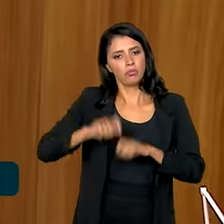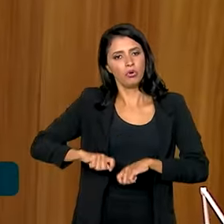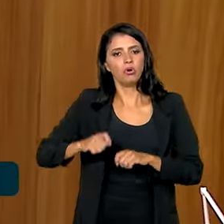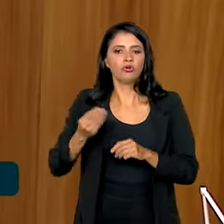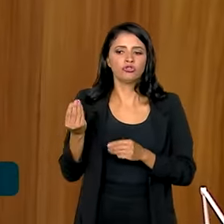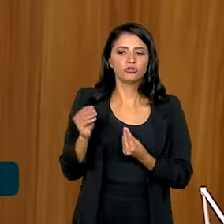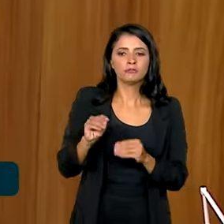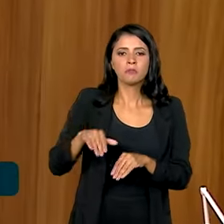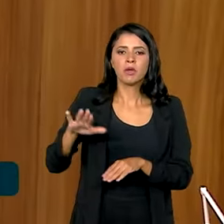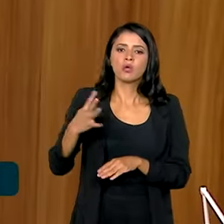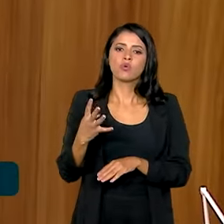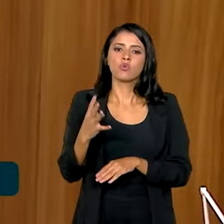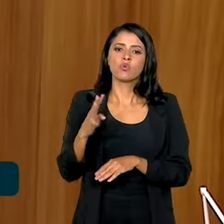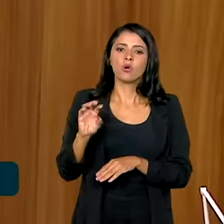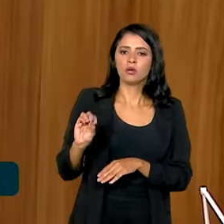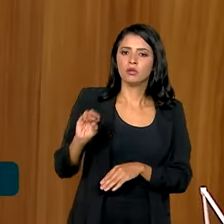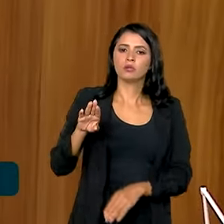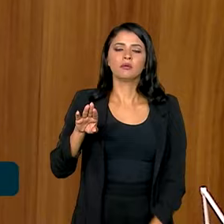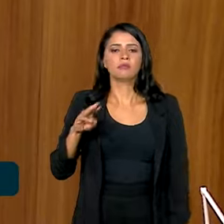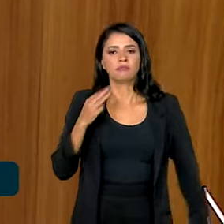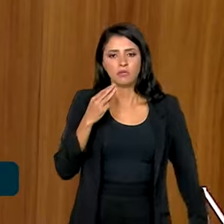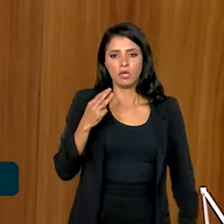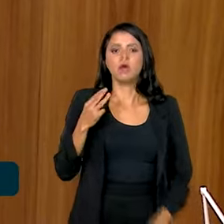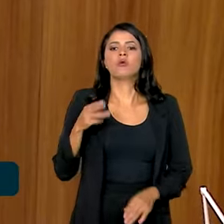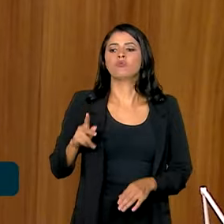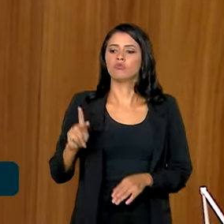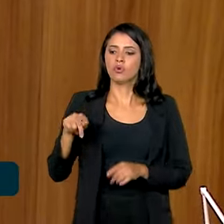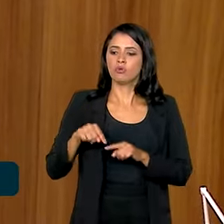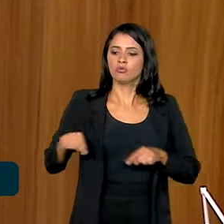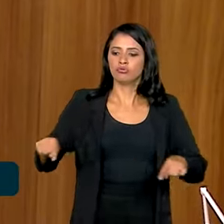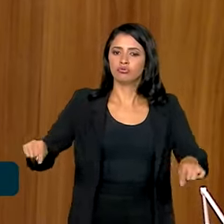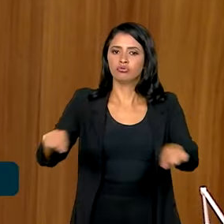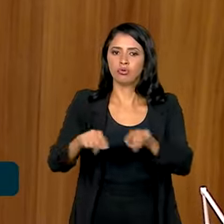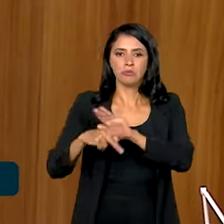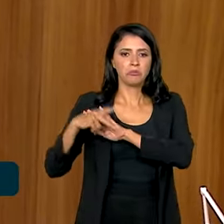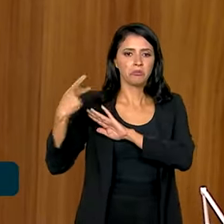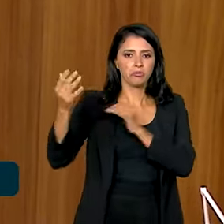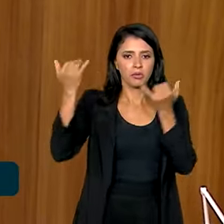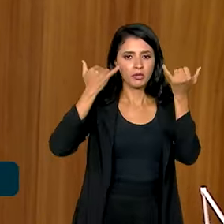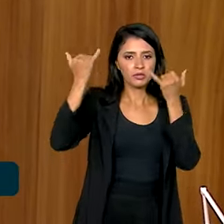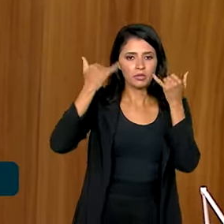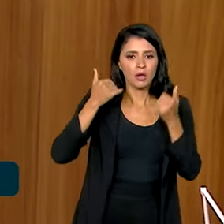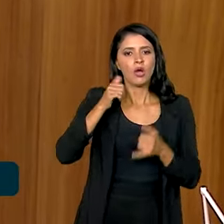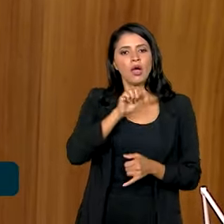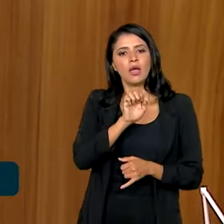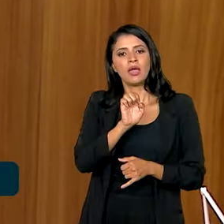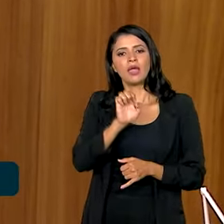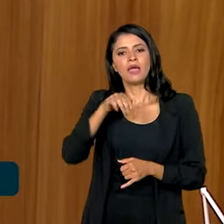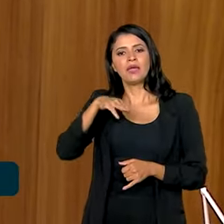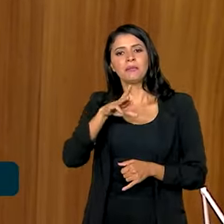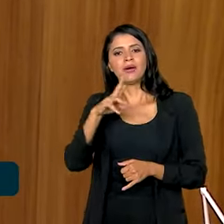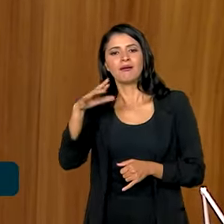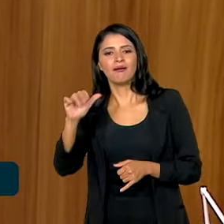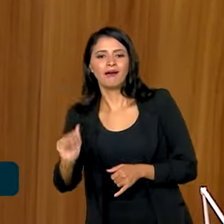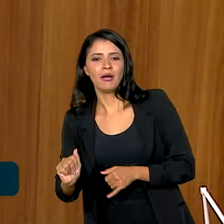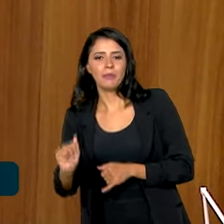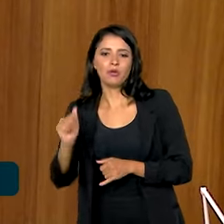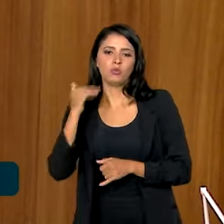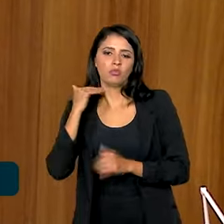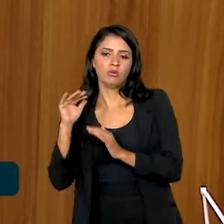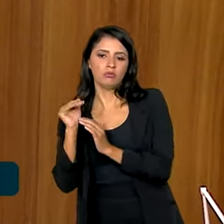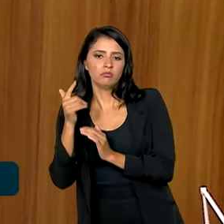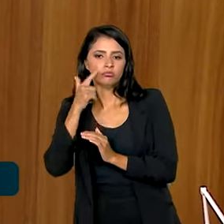mais 40 milhões de hectares. dados da Embrapa, dados do Banco do Brasil, terras propícias que estão